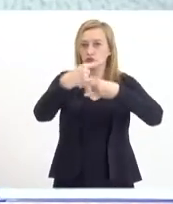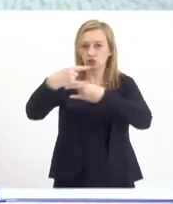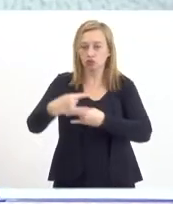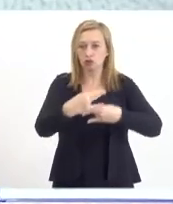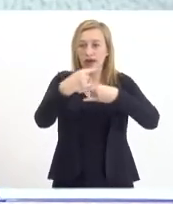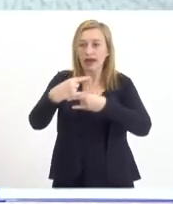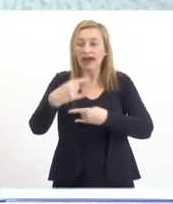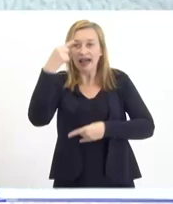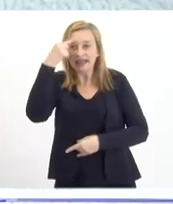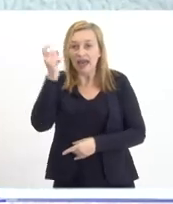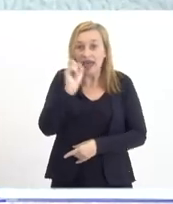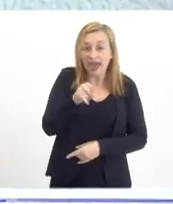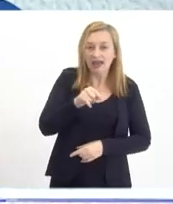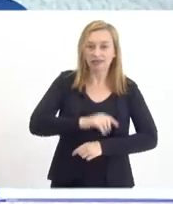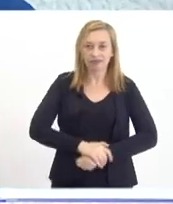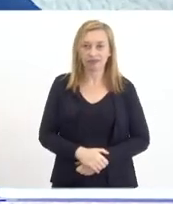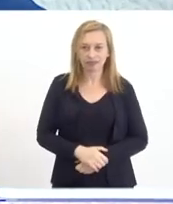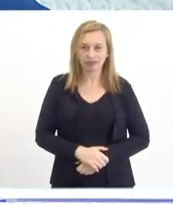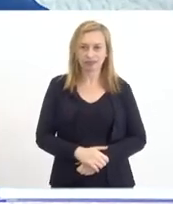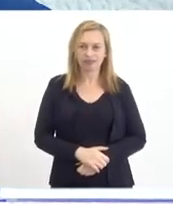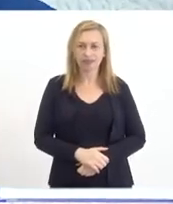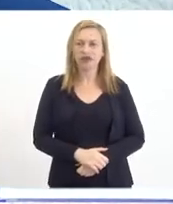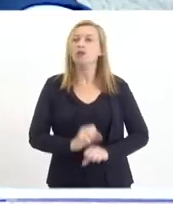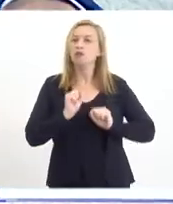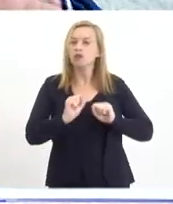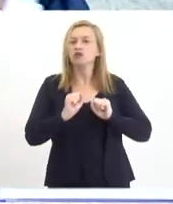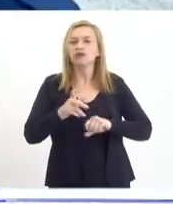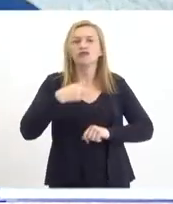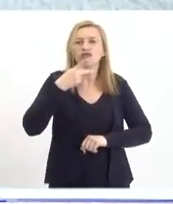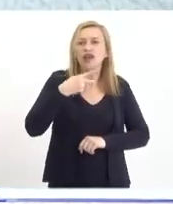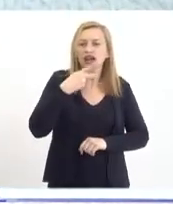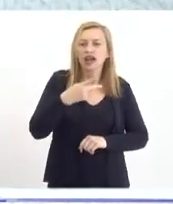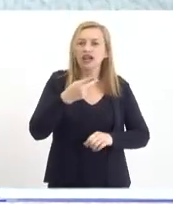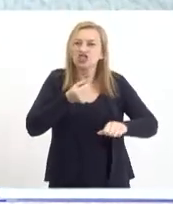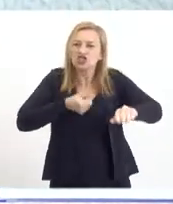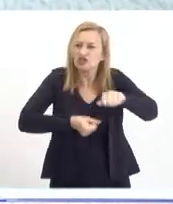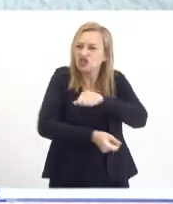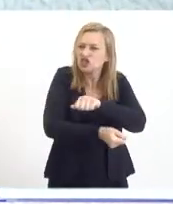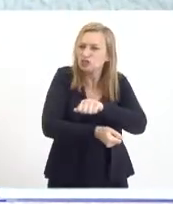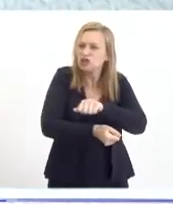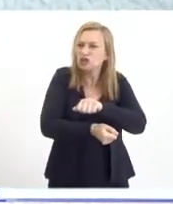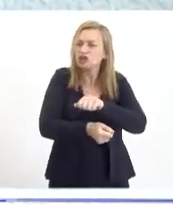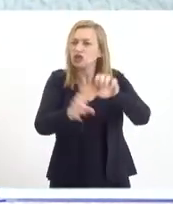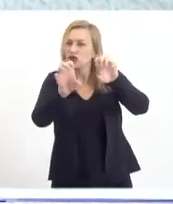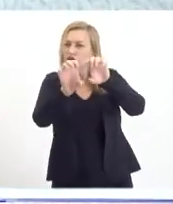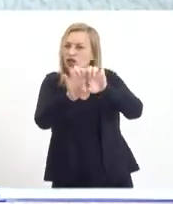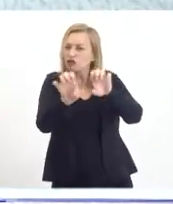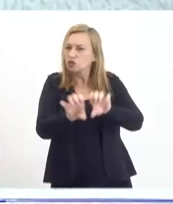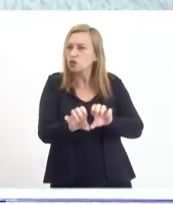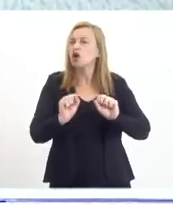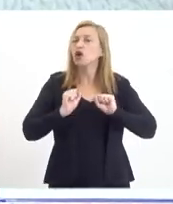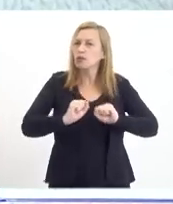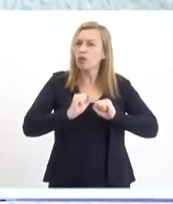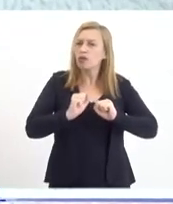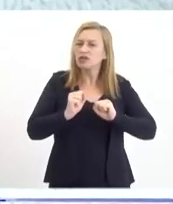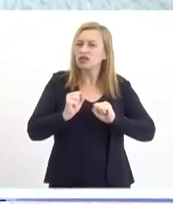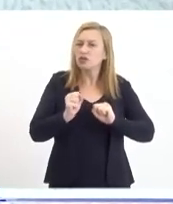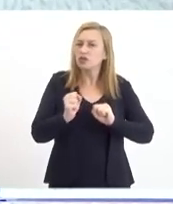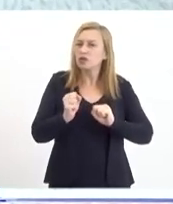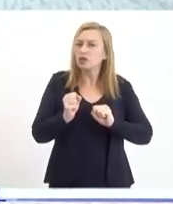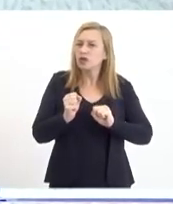Então, a ideia é que a gente possa falar de investimentos em infraestrutura, investimentos que possam atrair